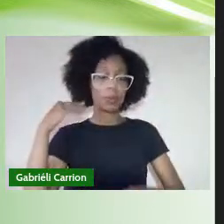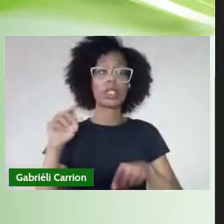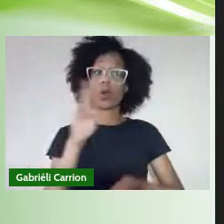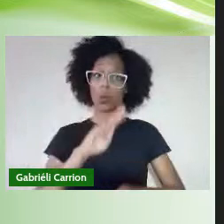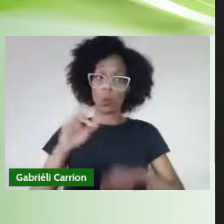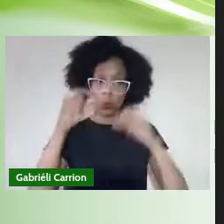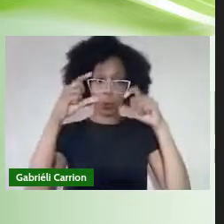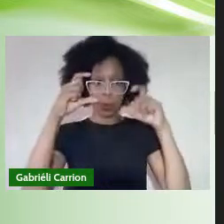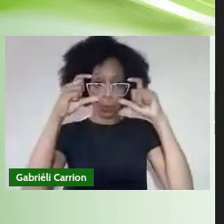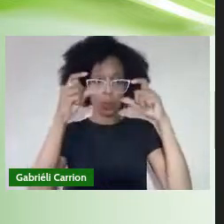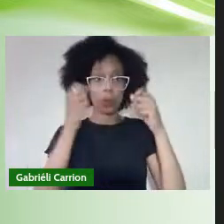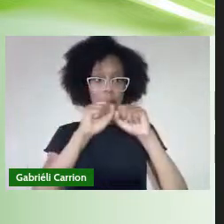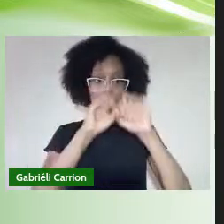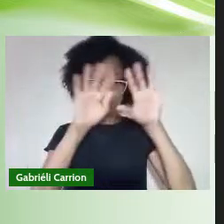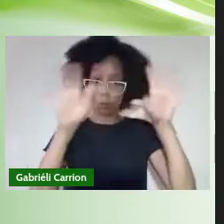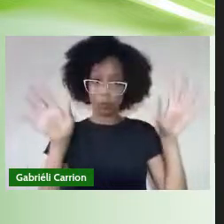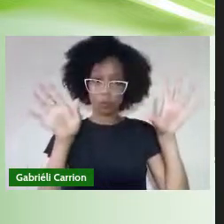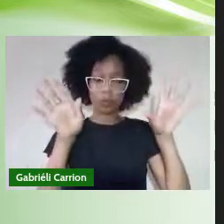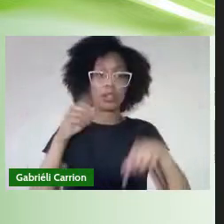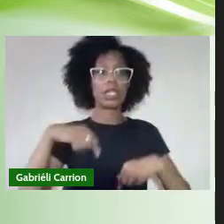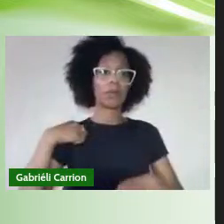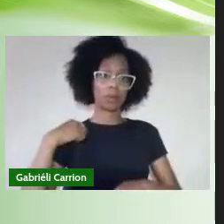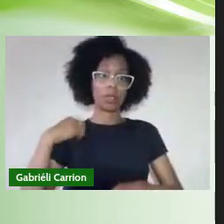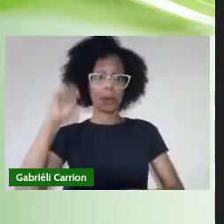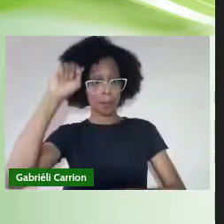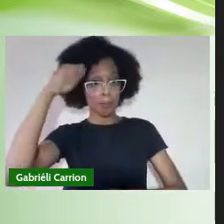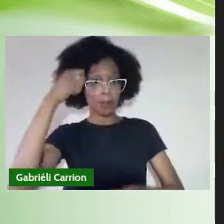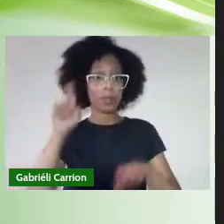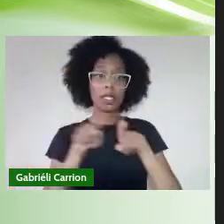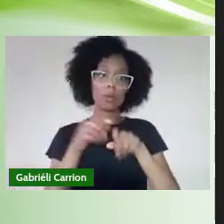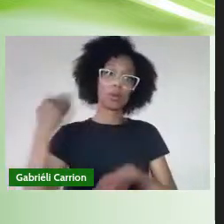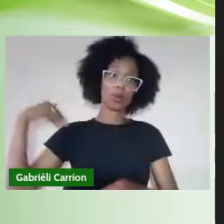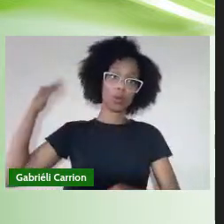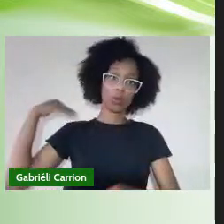armação clara, blusa preta e fundo branco.